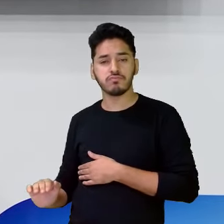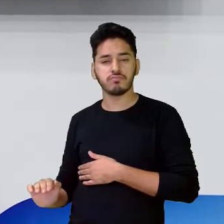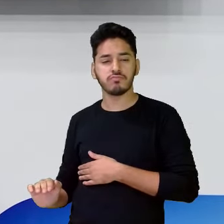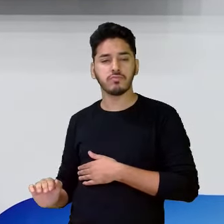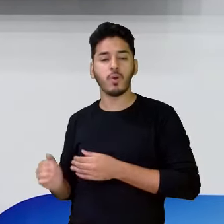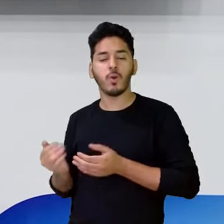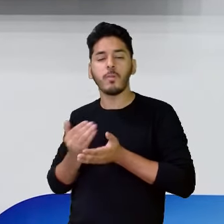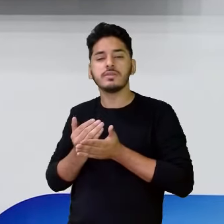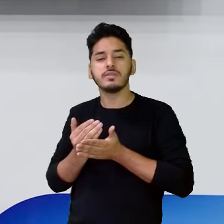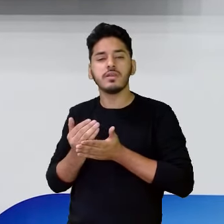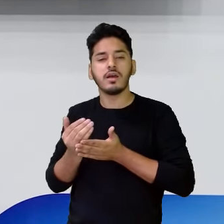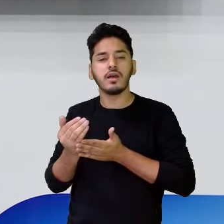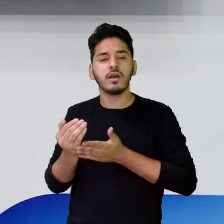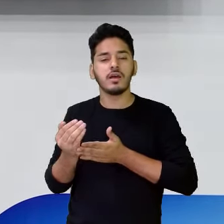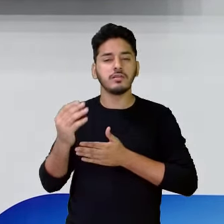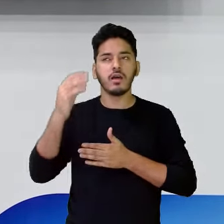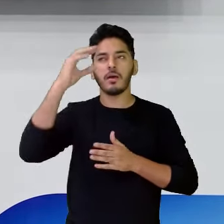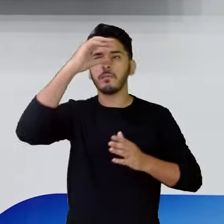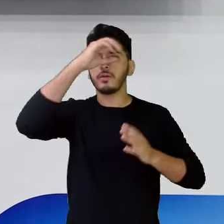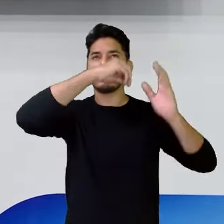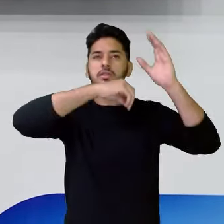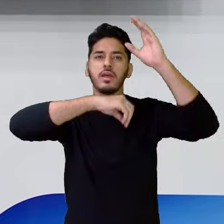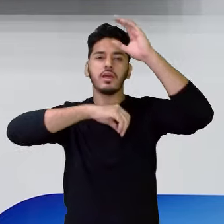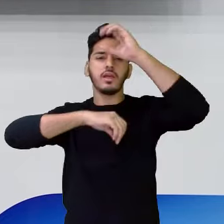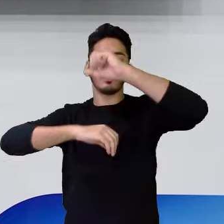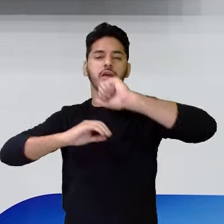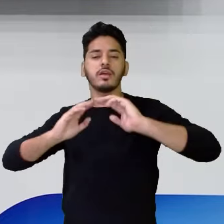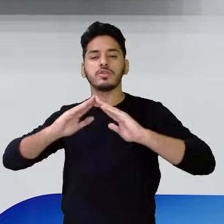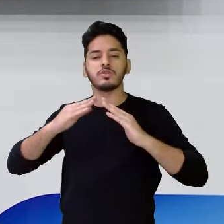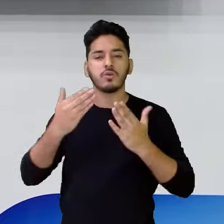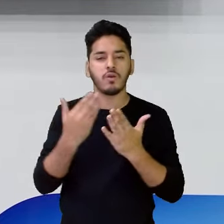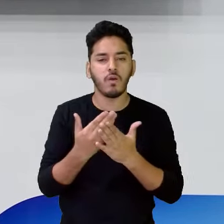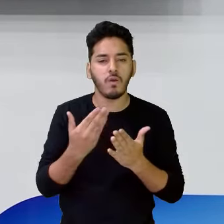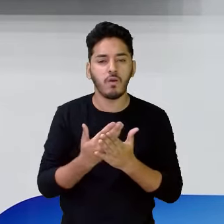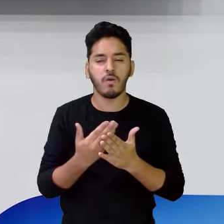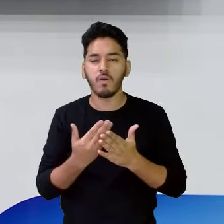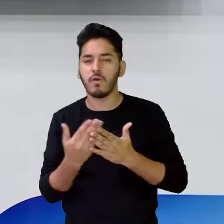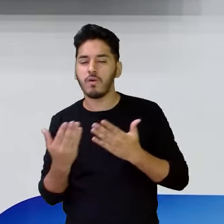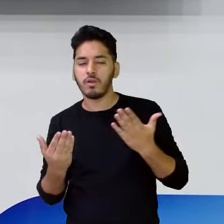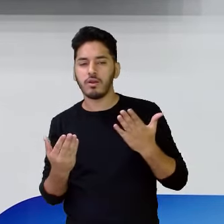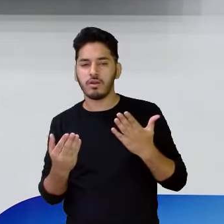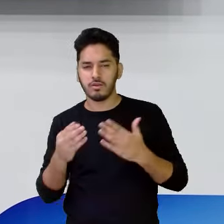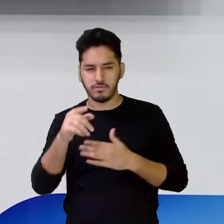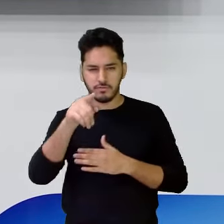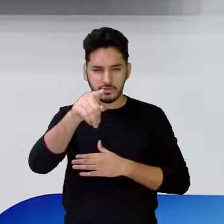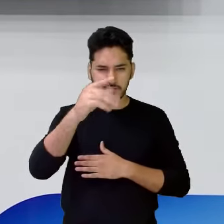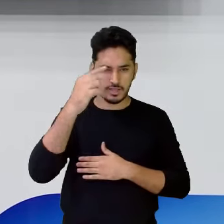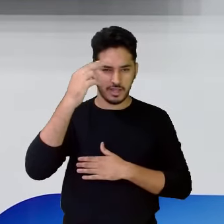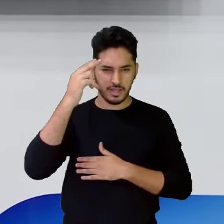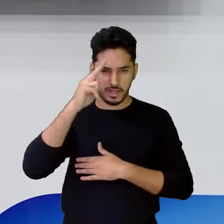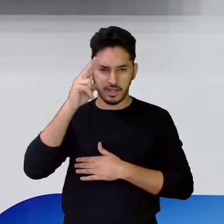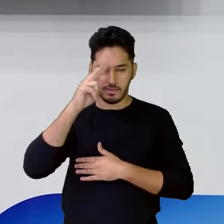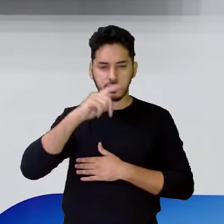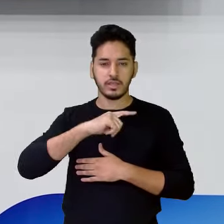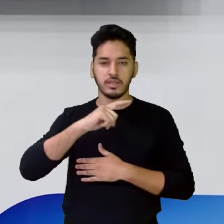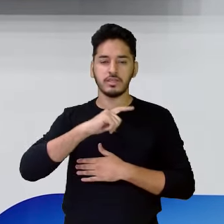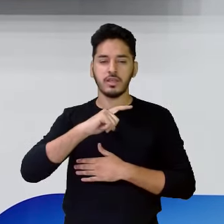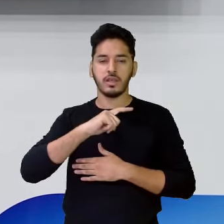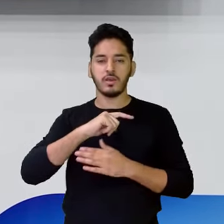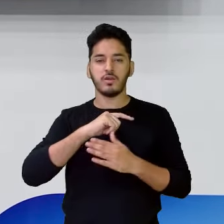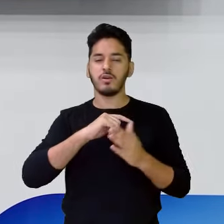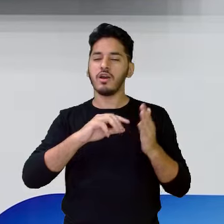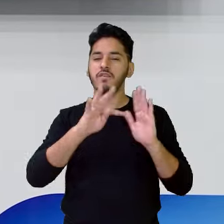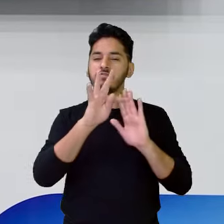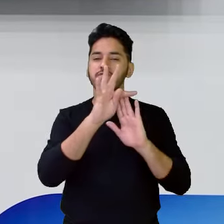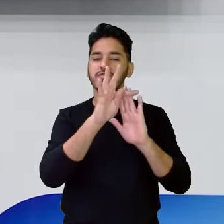começando aí a sua vida escolar, sua vida de estudos, vocês lembram que tinha uma fichinha que a